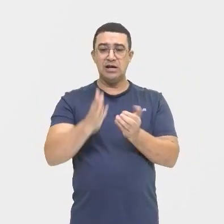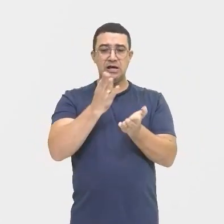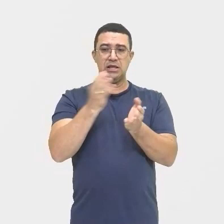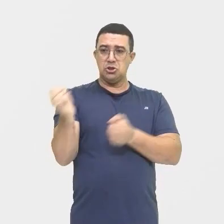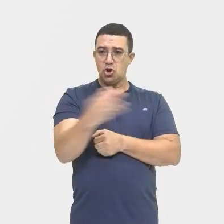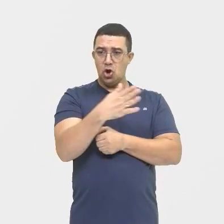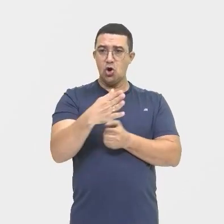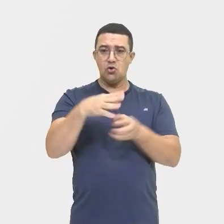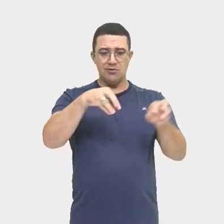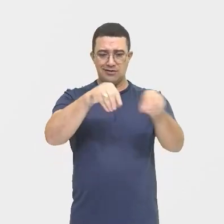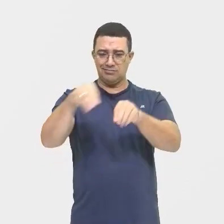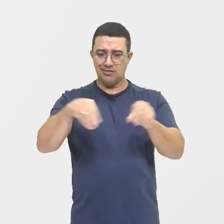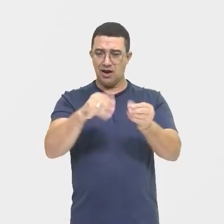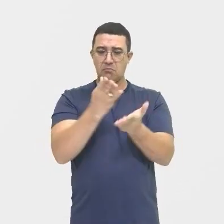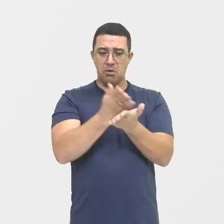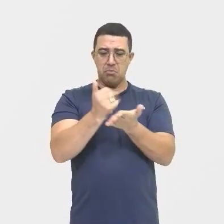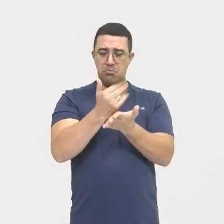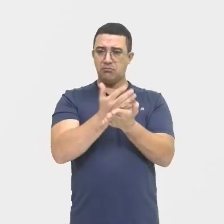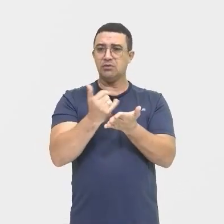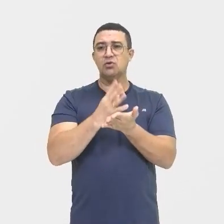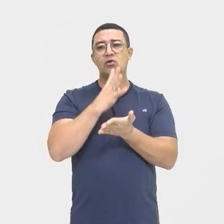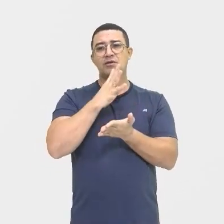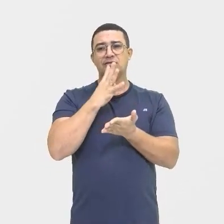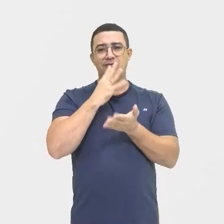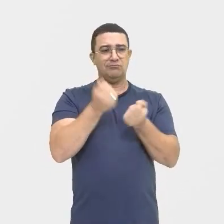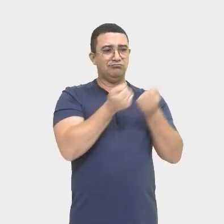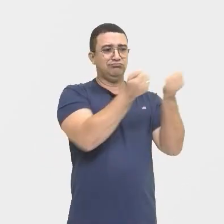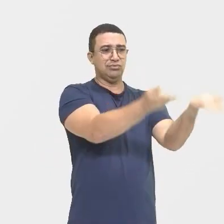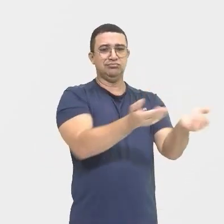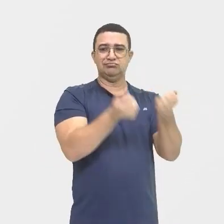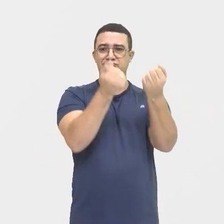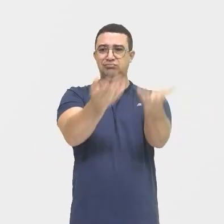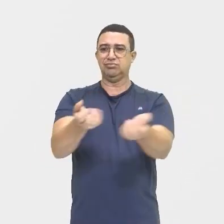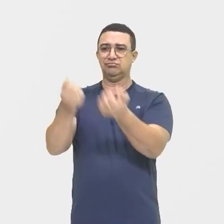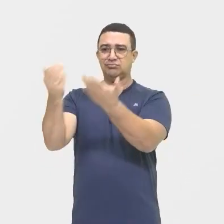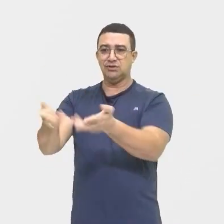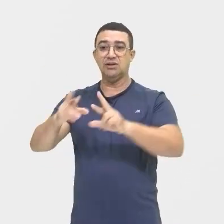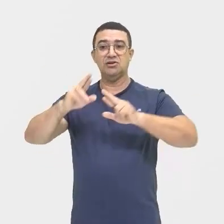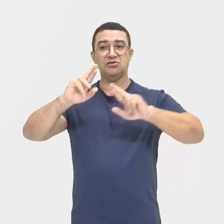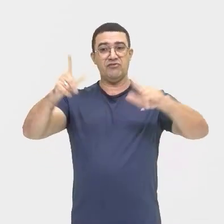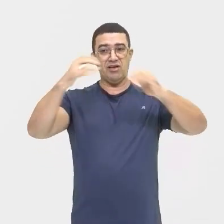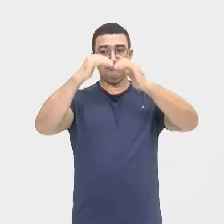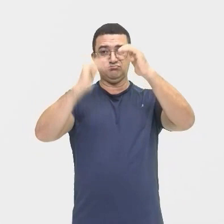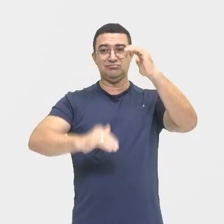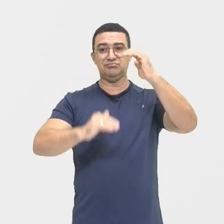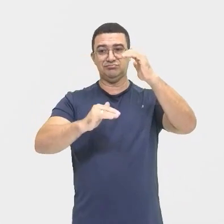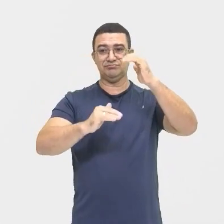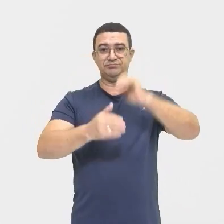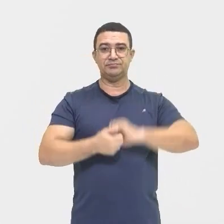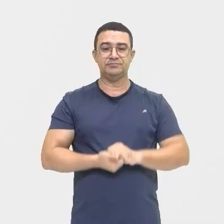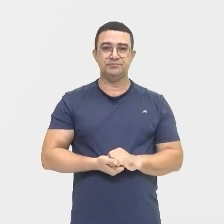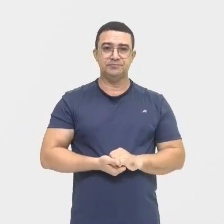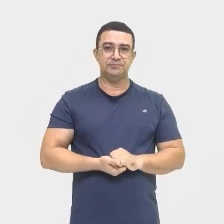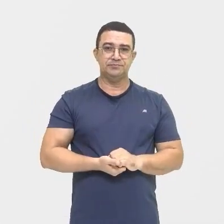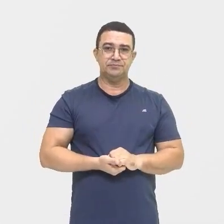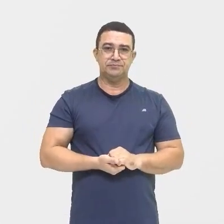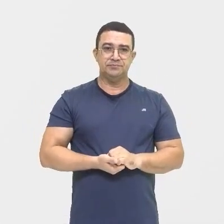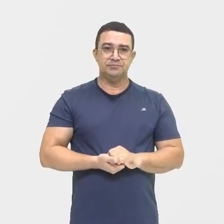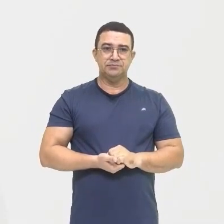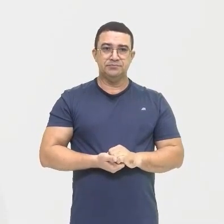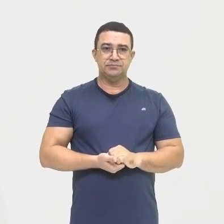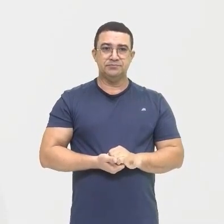terras Que eles aí conheceram e começaram a colonizar Então essa questão